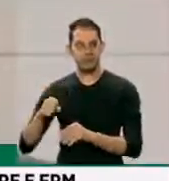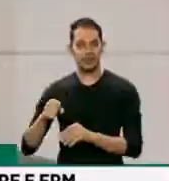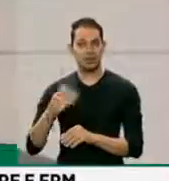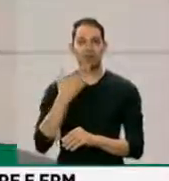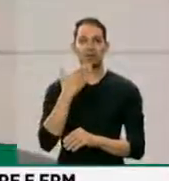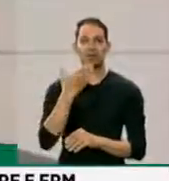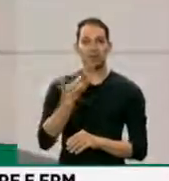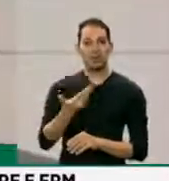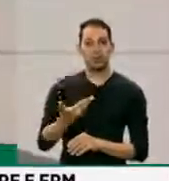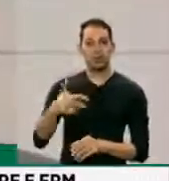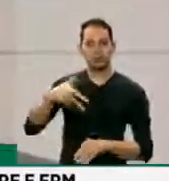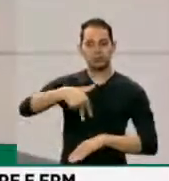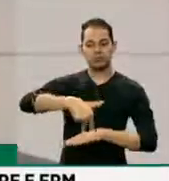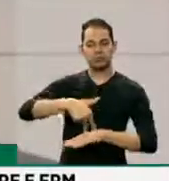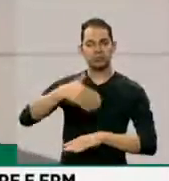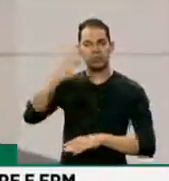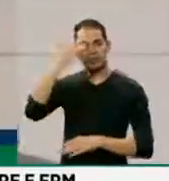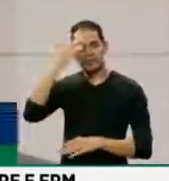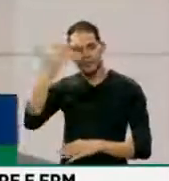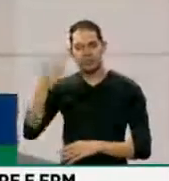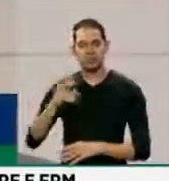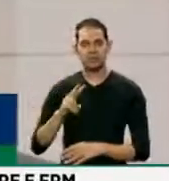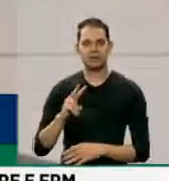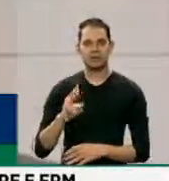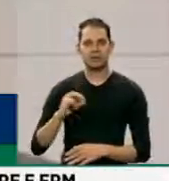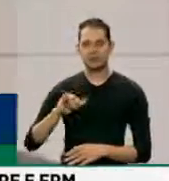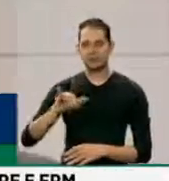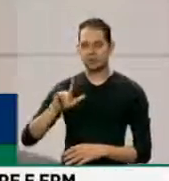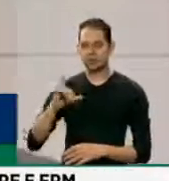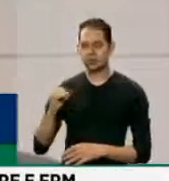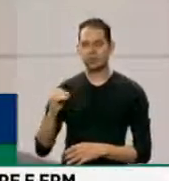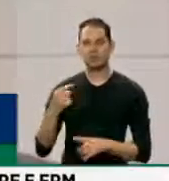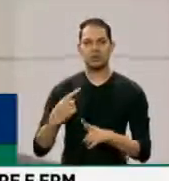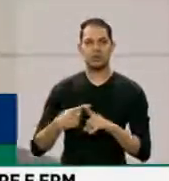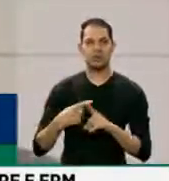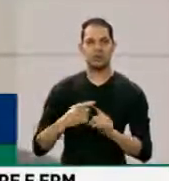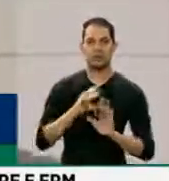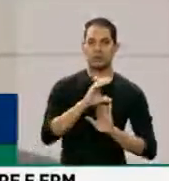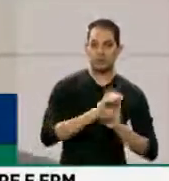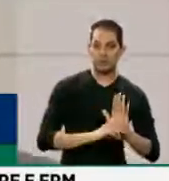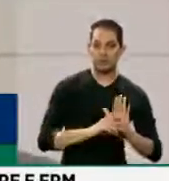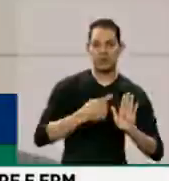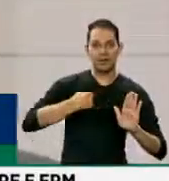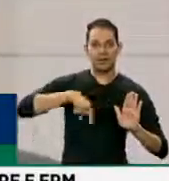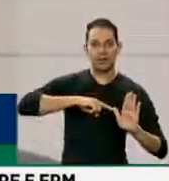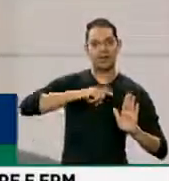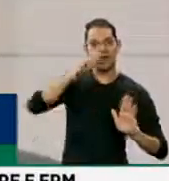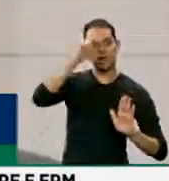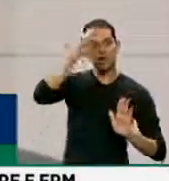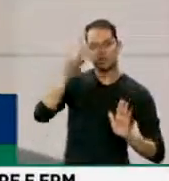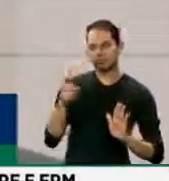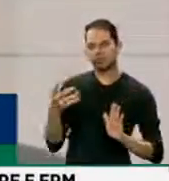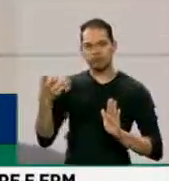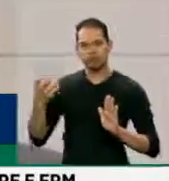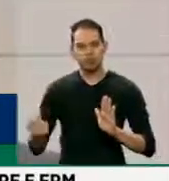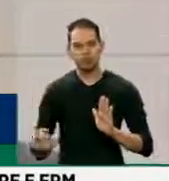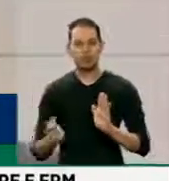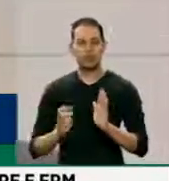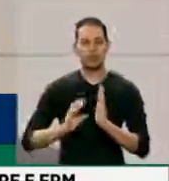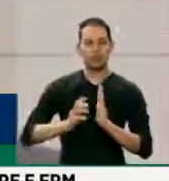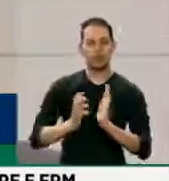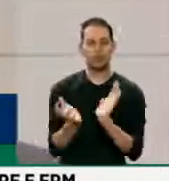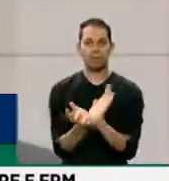para agradecer o relator pelo acolhimento de uma emenda de nossa autoria, da autoria da pancada do